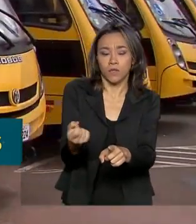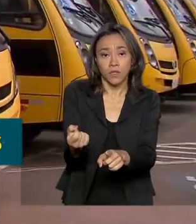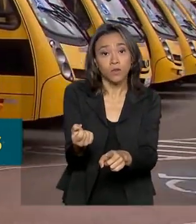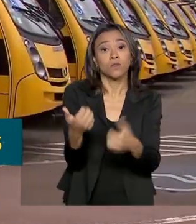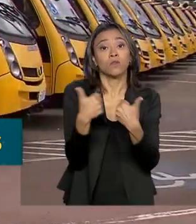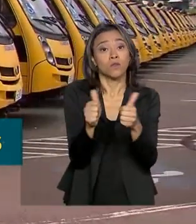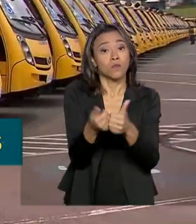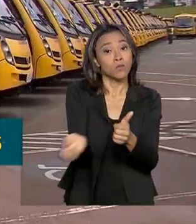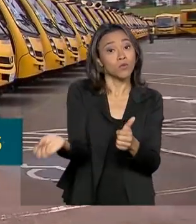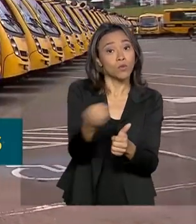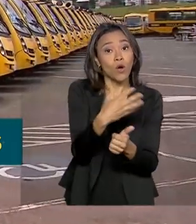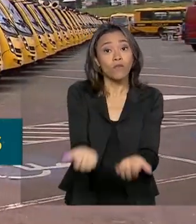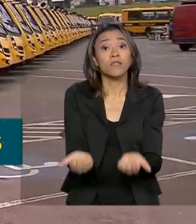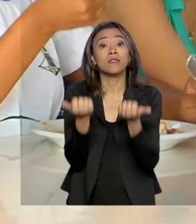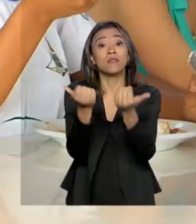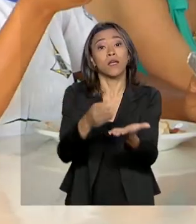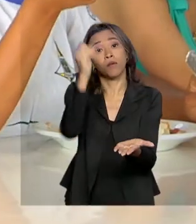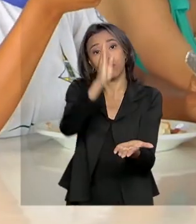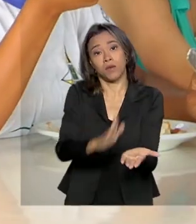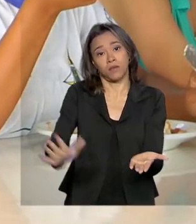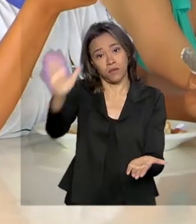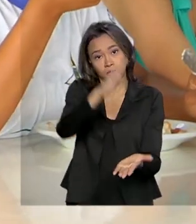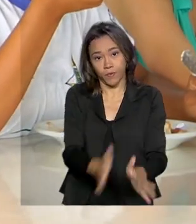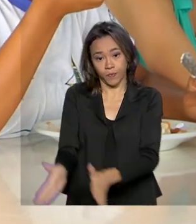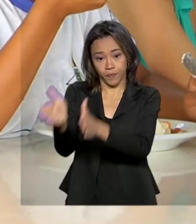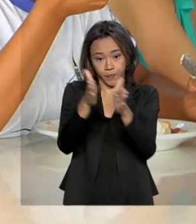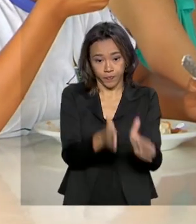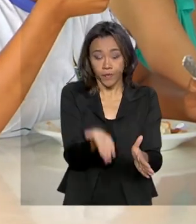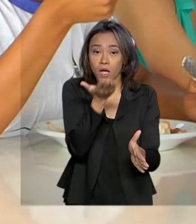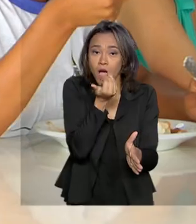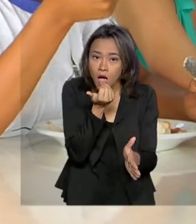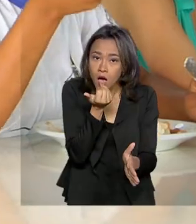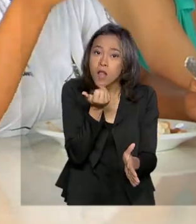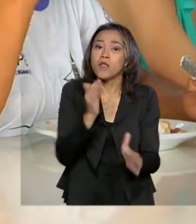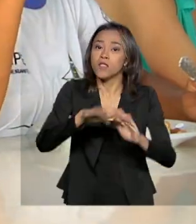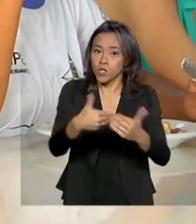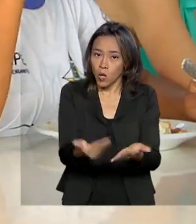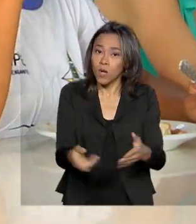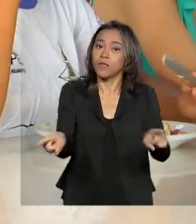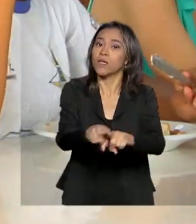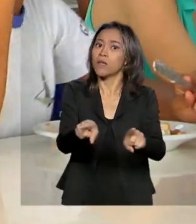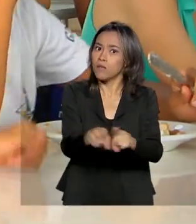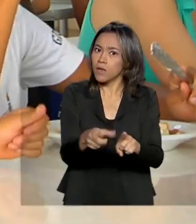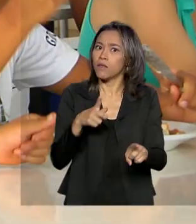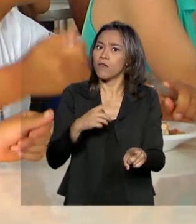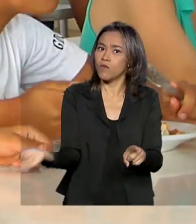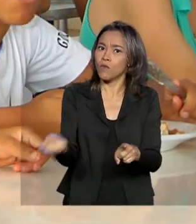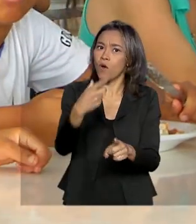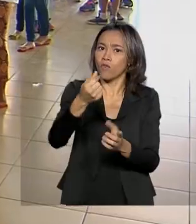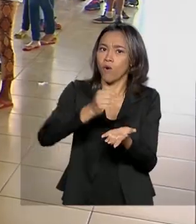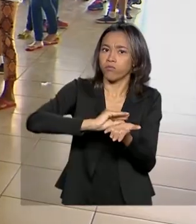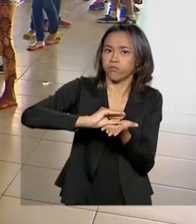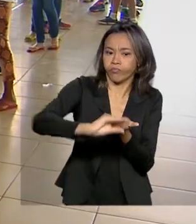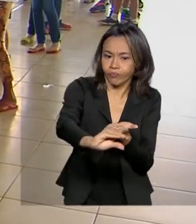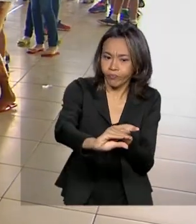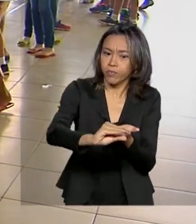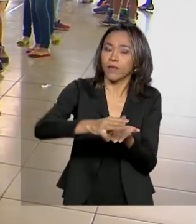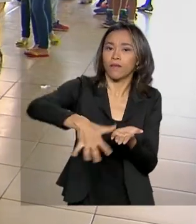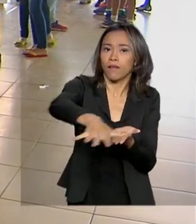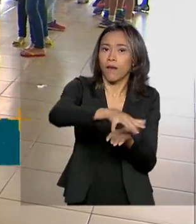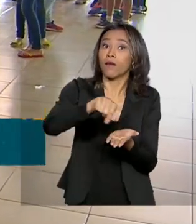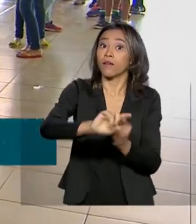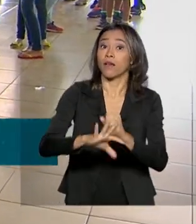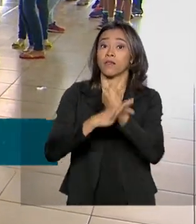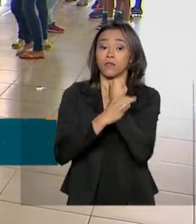novos para todo o país. A alimentação escolar também recebeu novos investimentos, dinheiro que